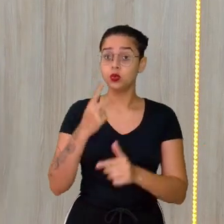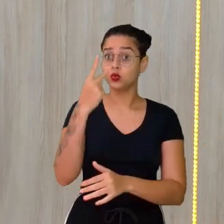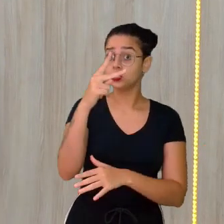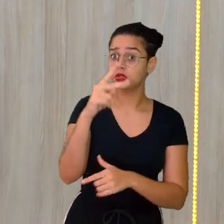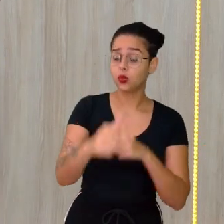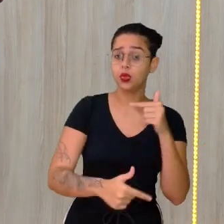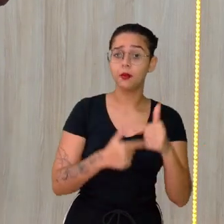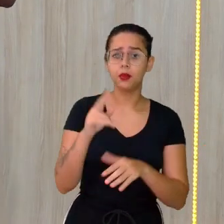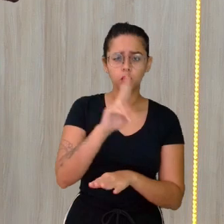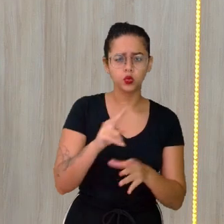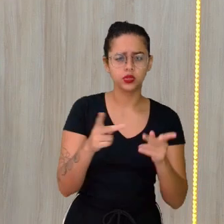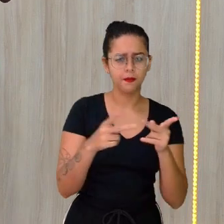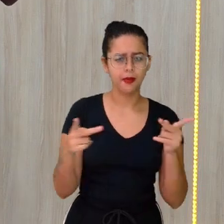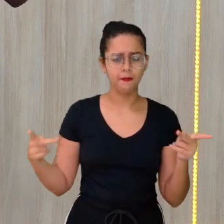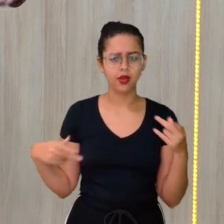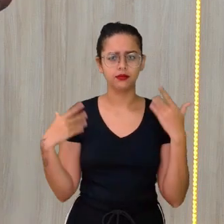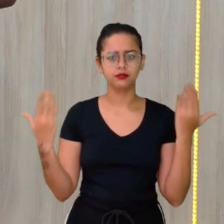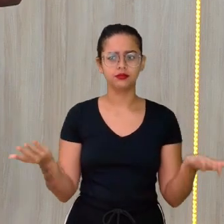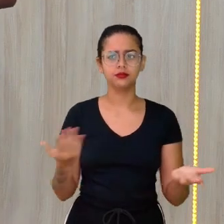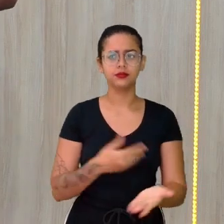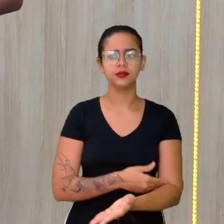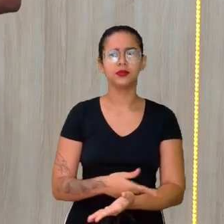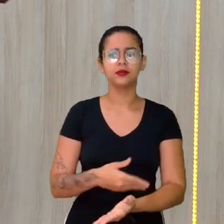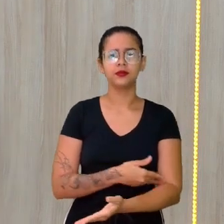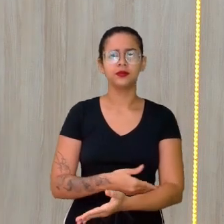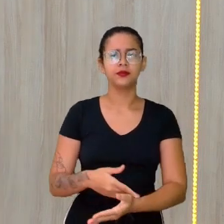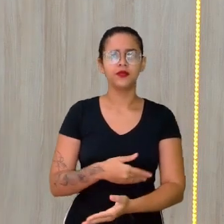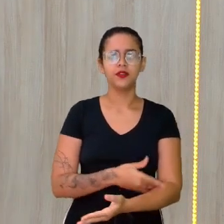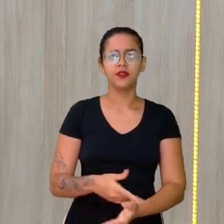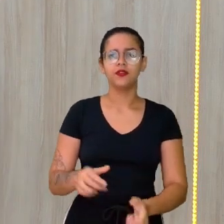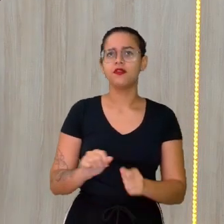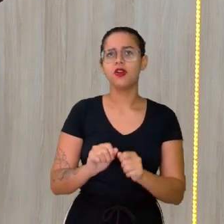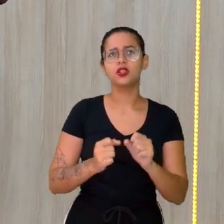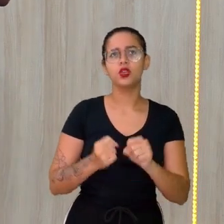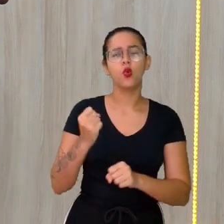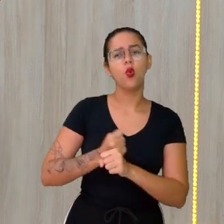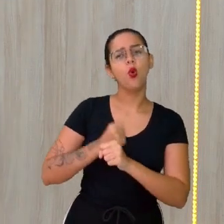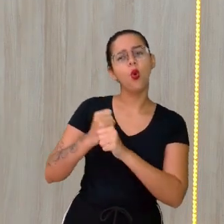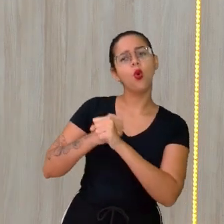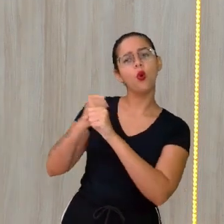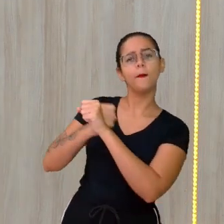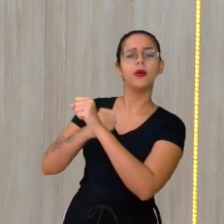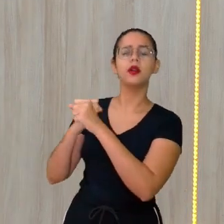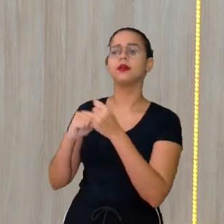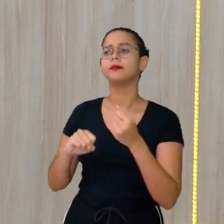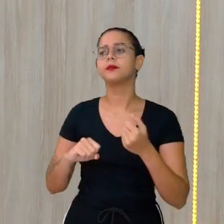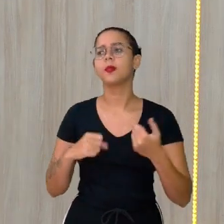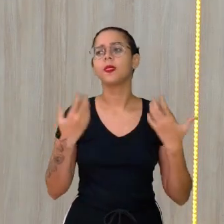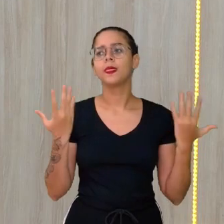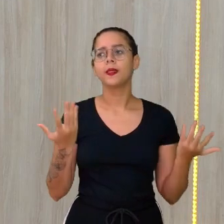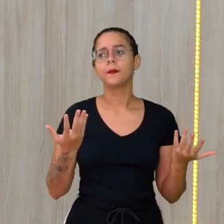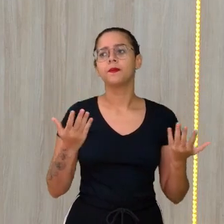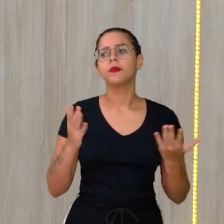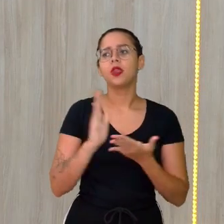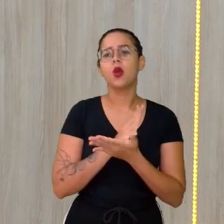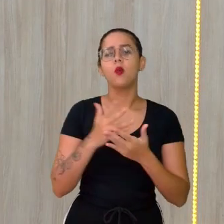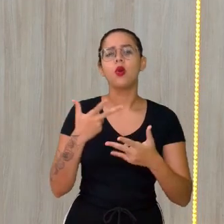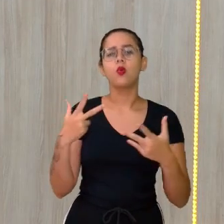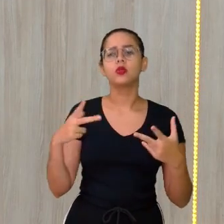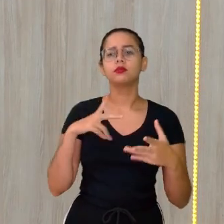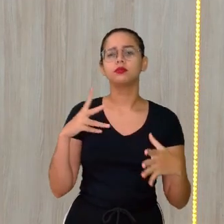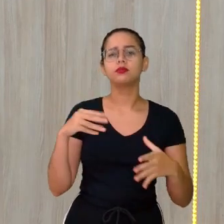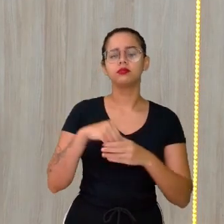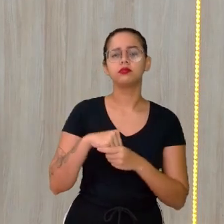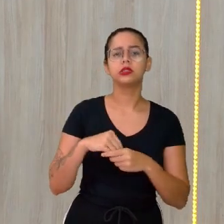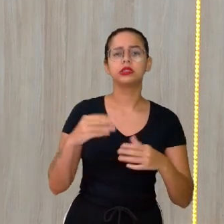trabalho, você utiliza mapas? Você trabalha aí, de repente, fazendo obras, né? Trabalha aí com alguma coisa que envolva